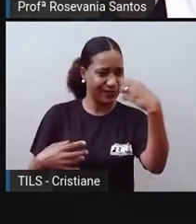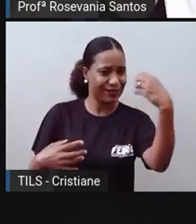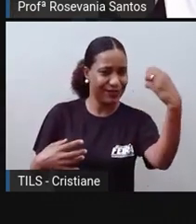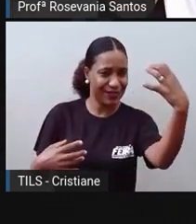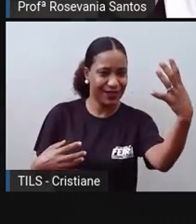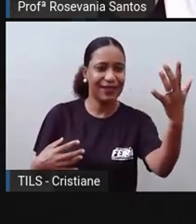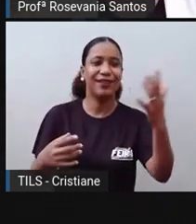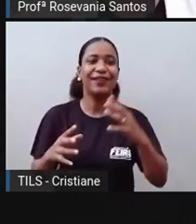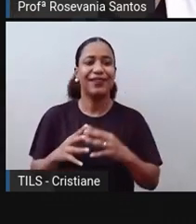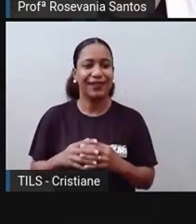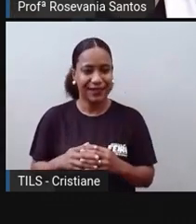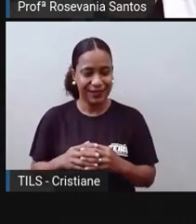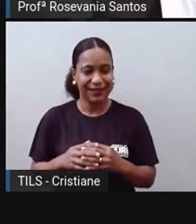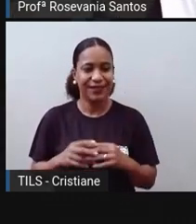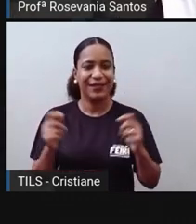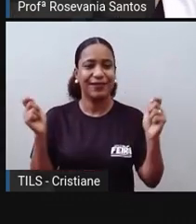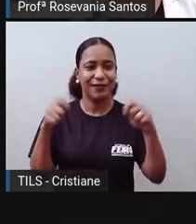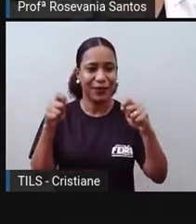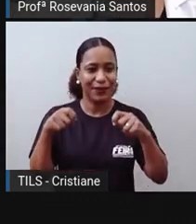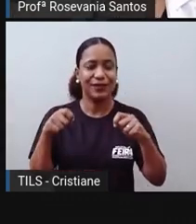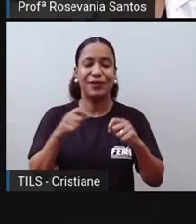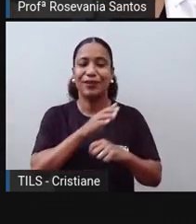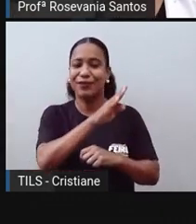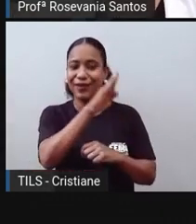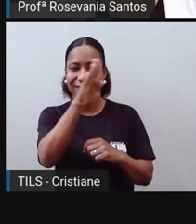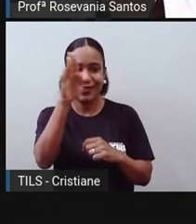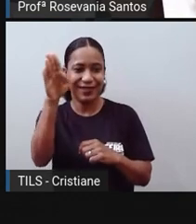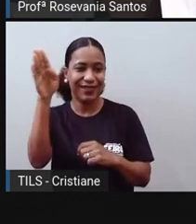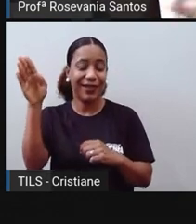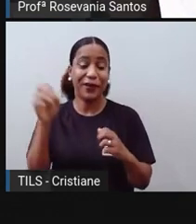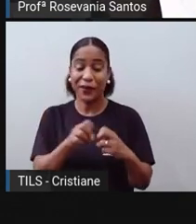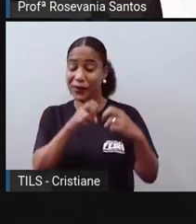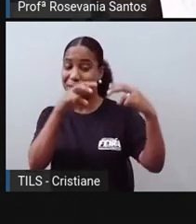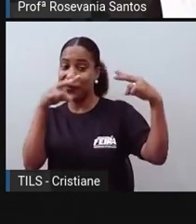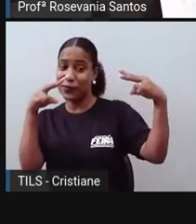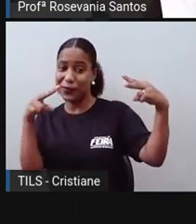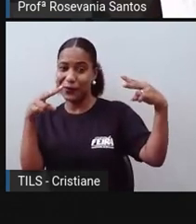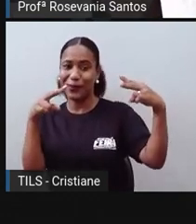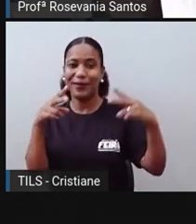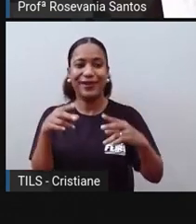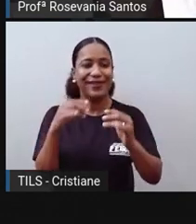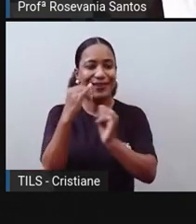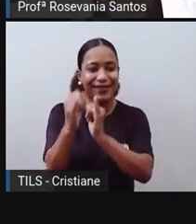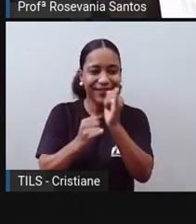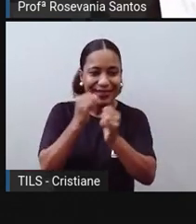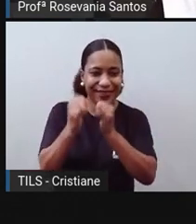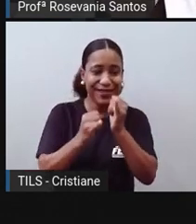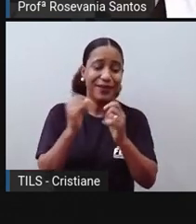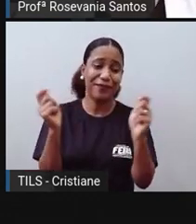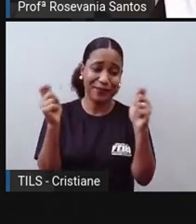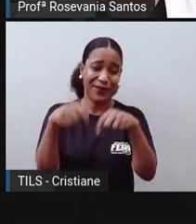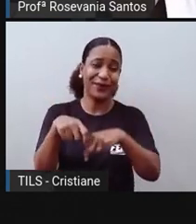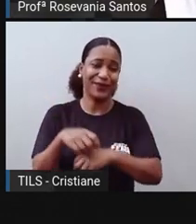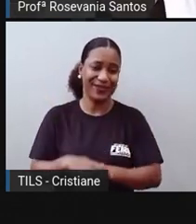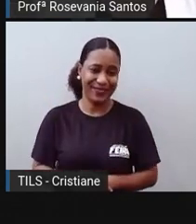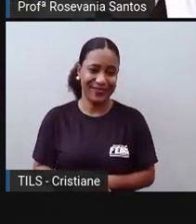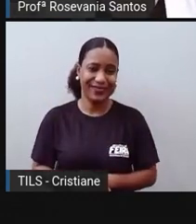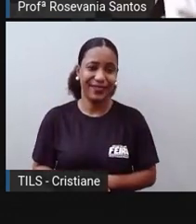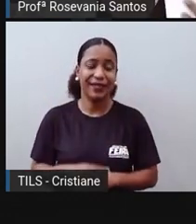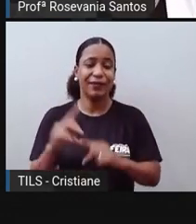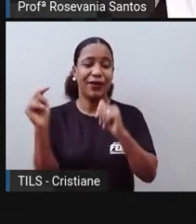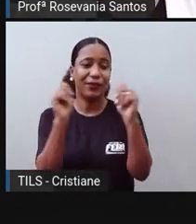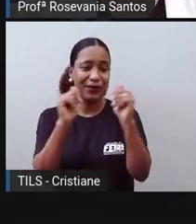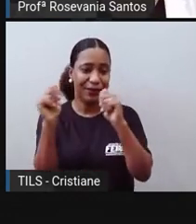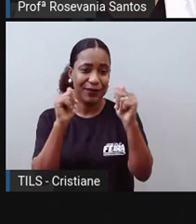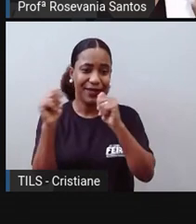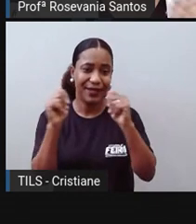viajar virtualmente também, para conhecer outros lugares, e a gente tem esse momento aí da economia, em que todas